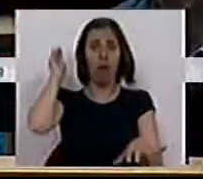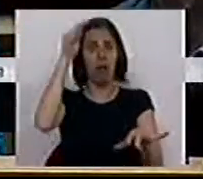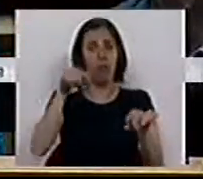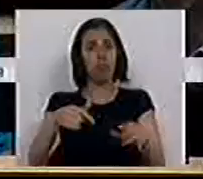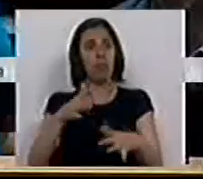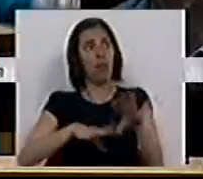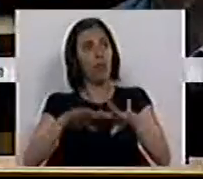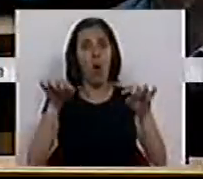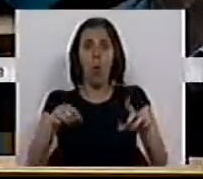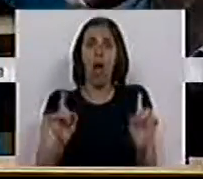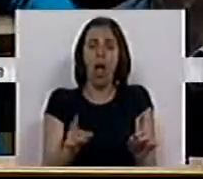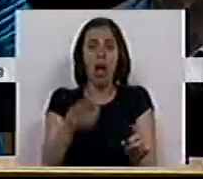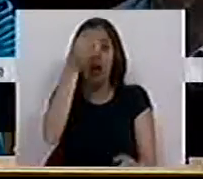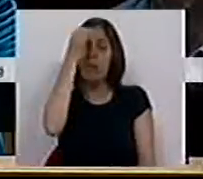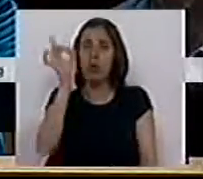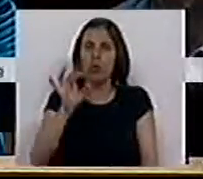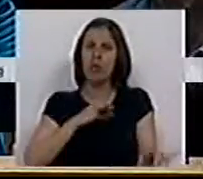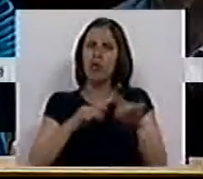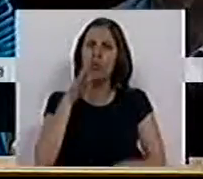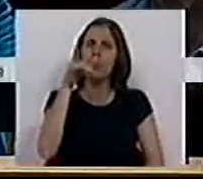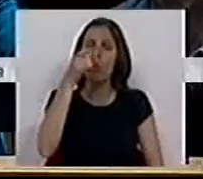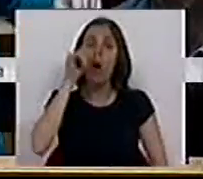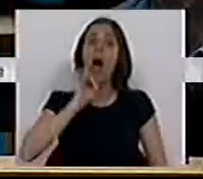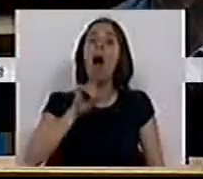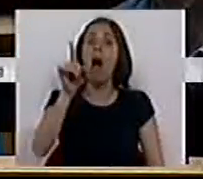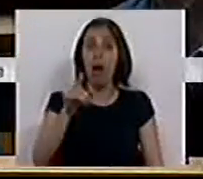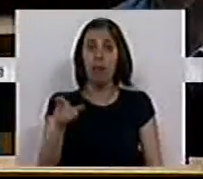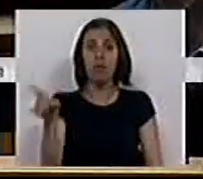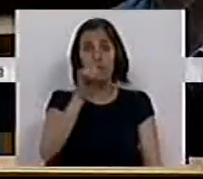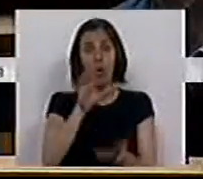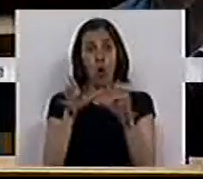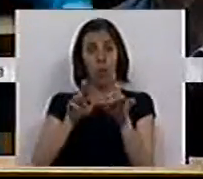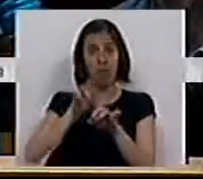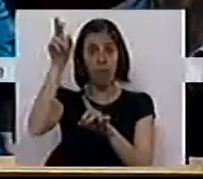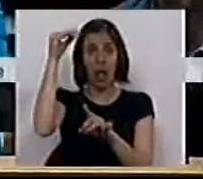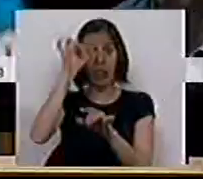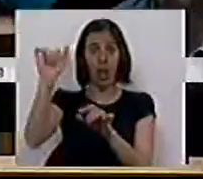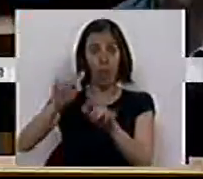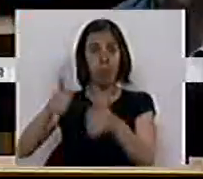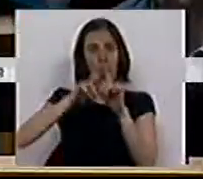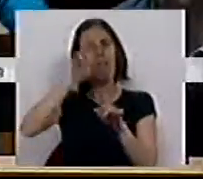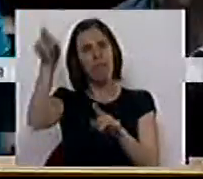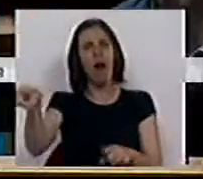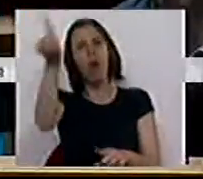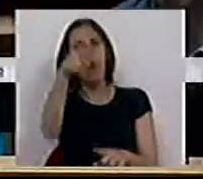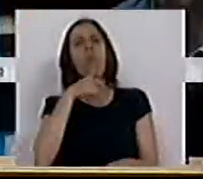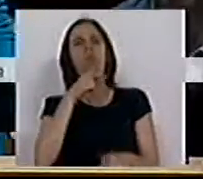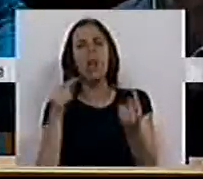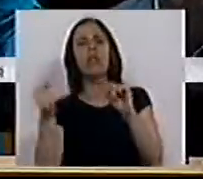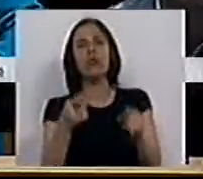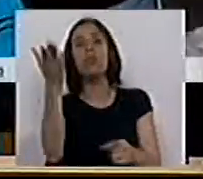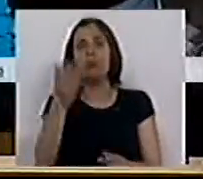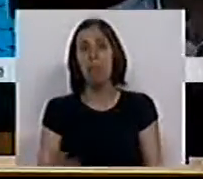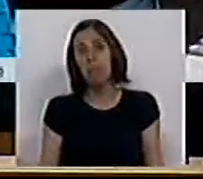da República aqui faz hoje. Não se esqueçam, Srs. Deputados e Sras. Deputadas, quando forem aos vossos conselhos e aos vossos distritos, como é que vão fazer esta